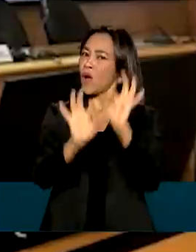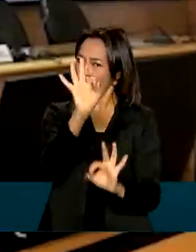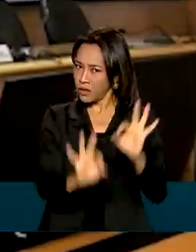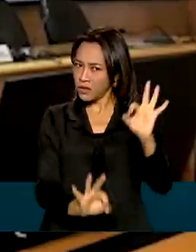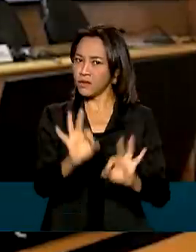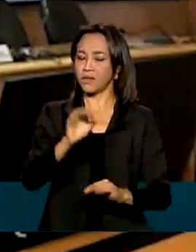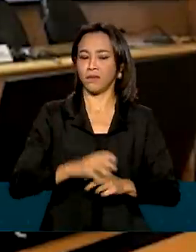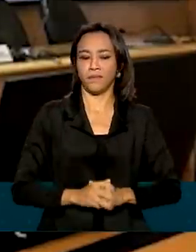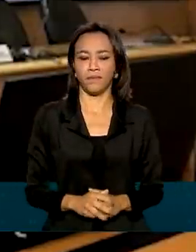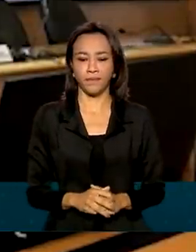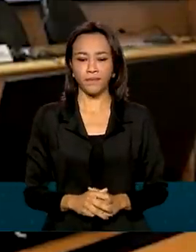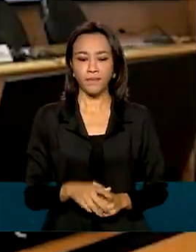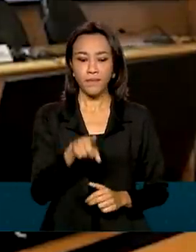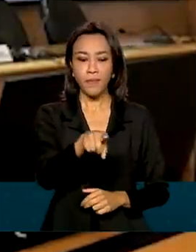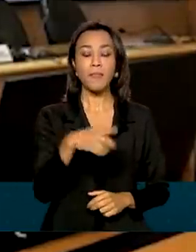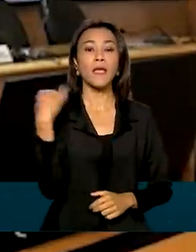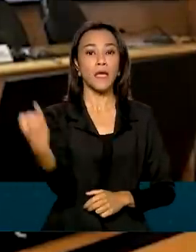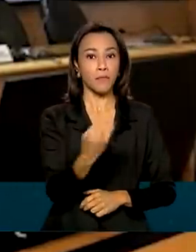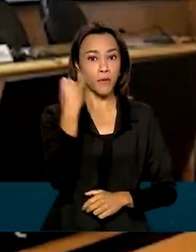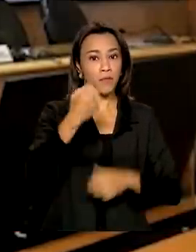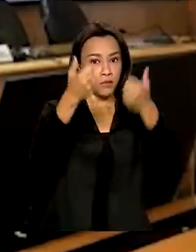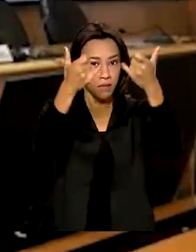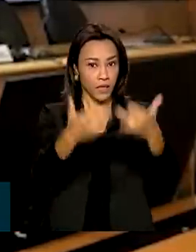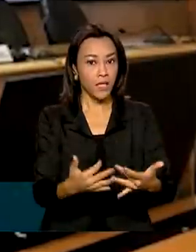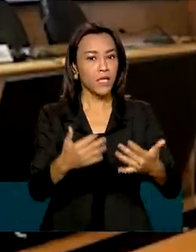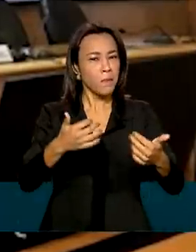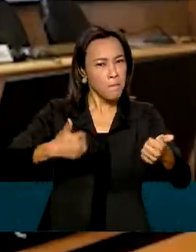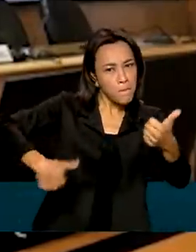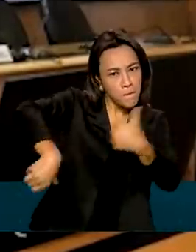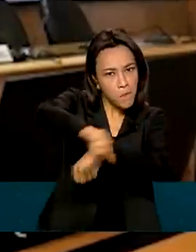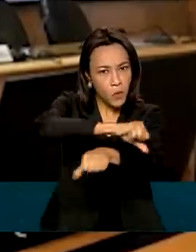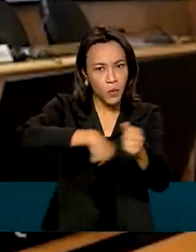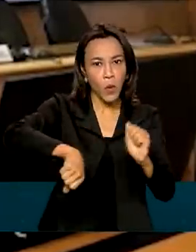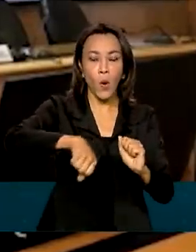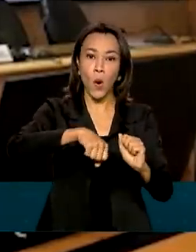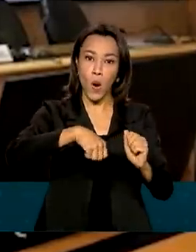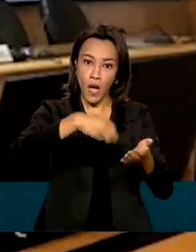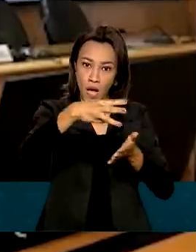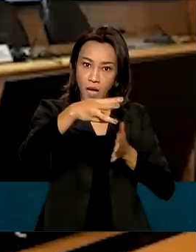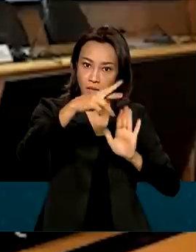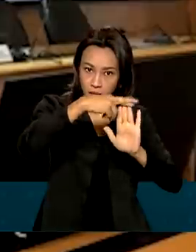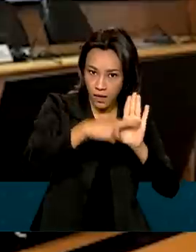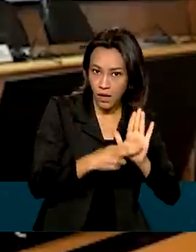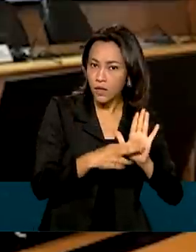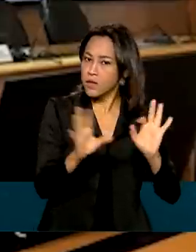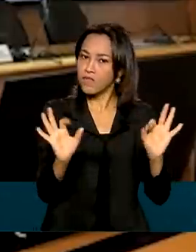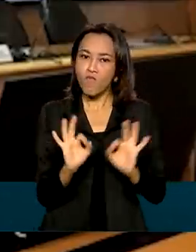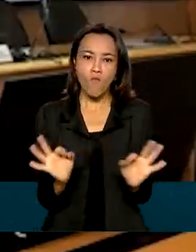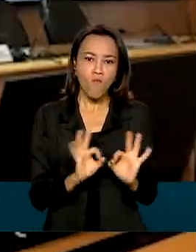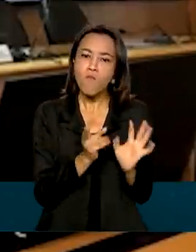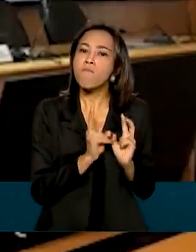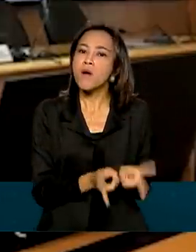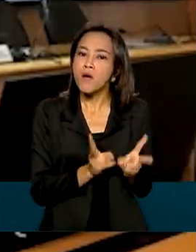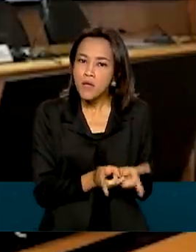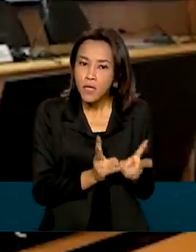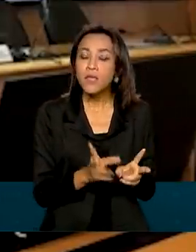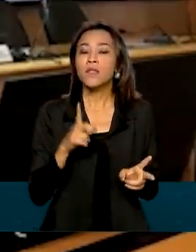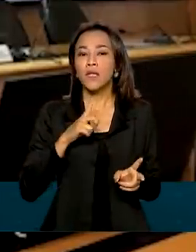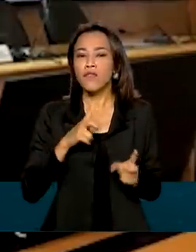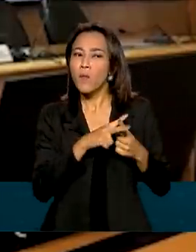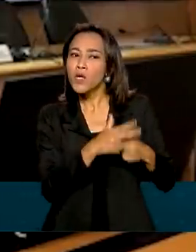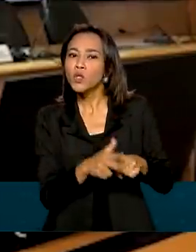É importante dizer que não há uma alteração de metodologia. Há, de fato, um ajuste na distribuição para que a gente continue